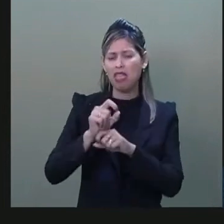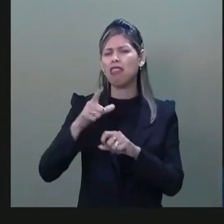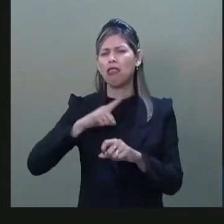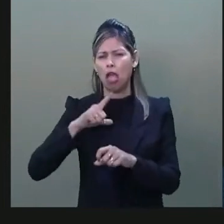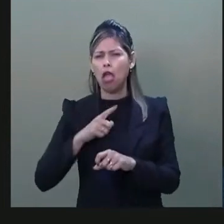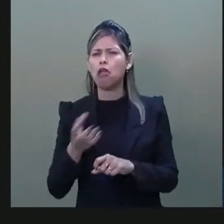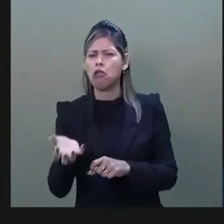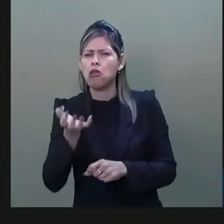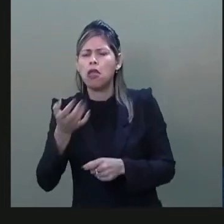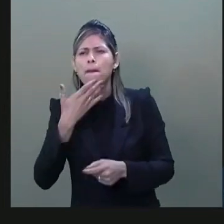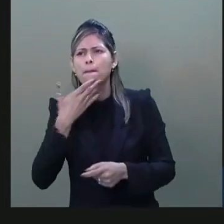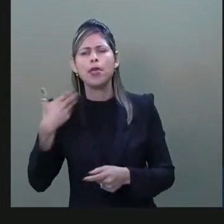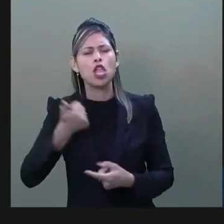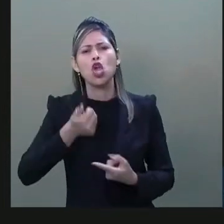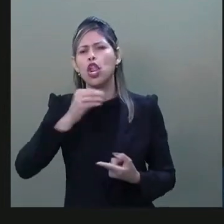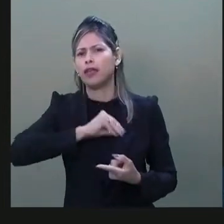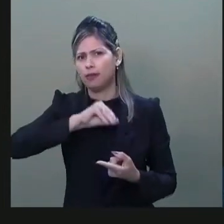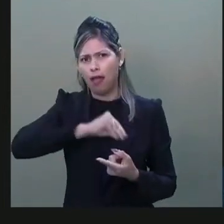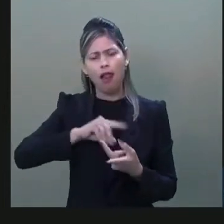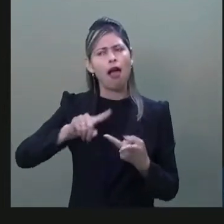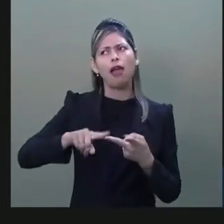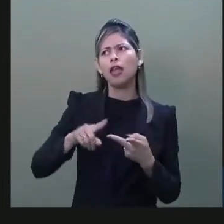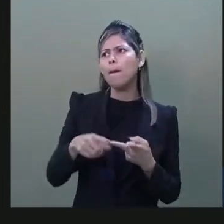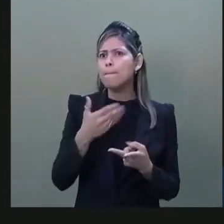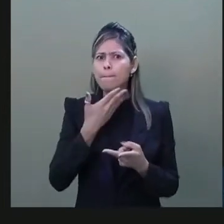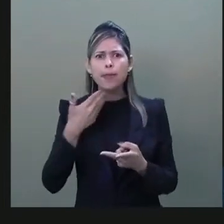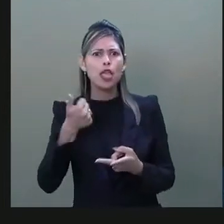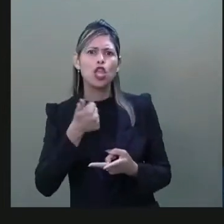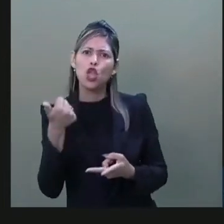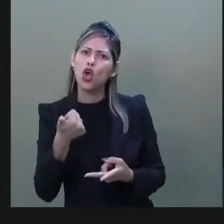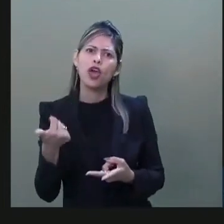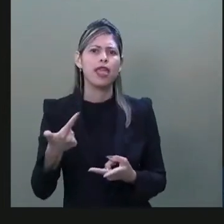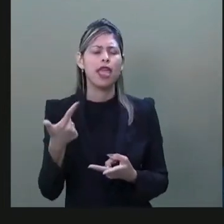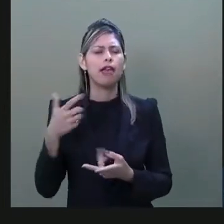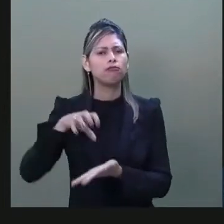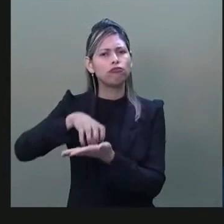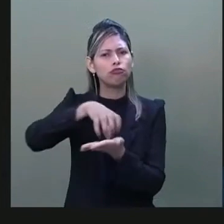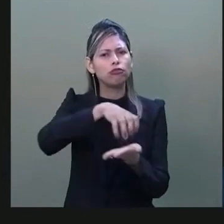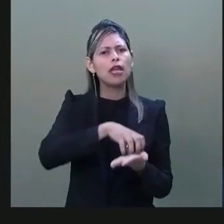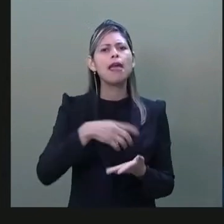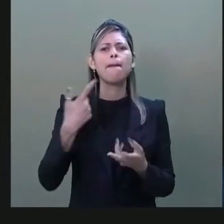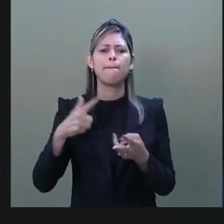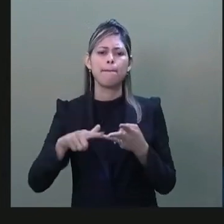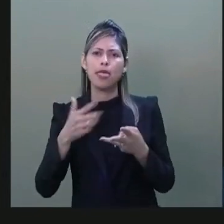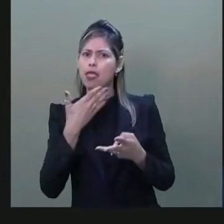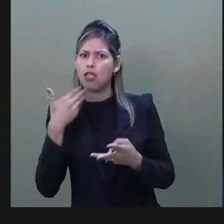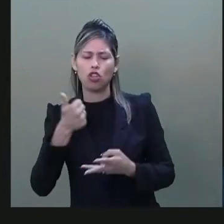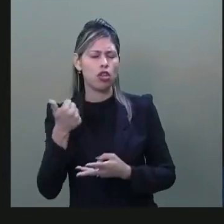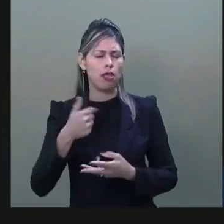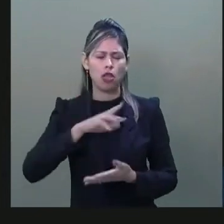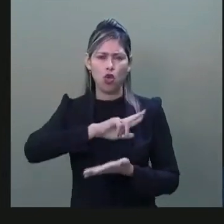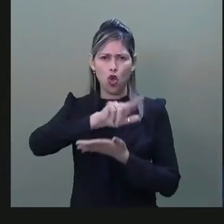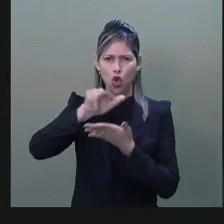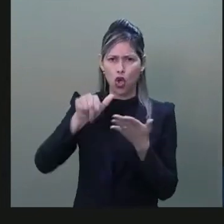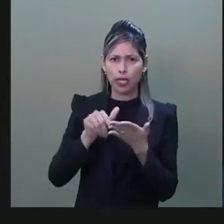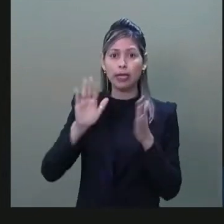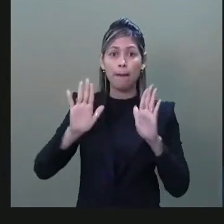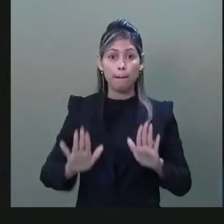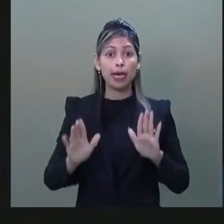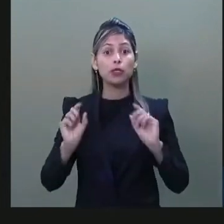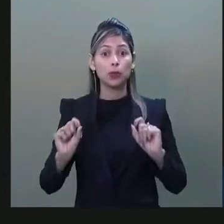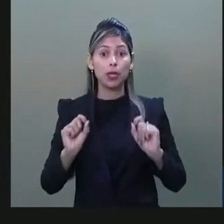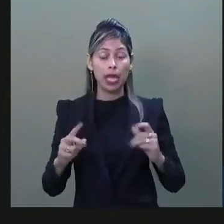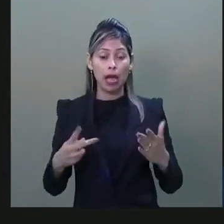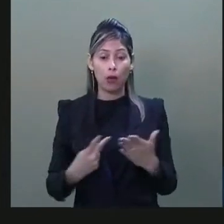trabalho, e havia sempre essa infiltração de pessoas que não está descartada e que tem acontecido também agora nesses